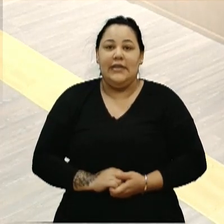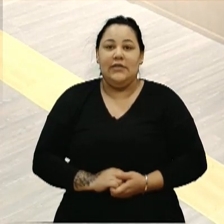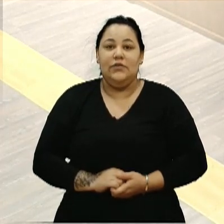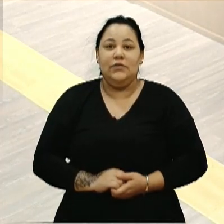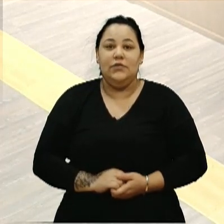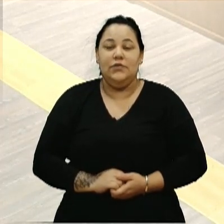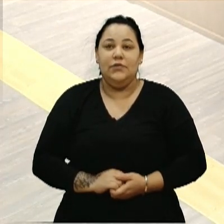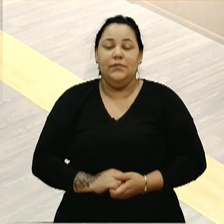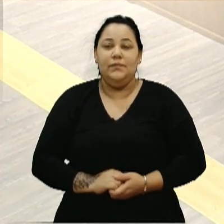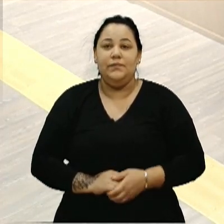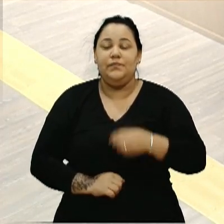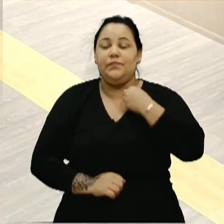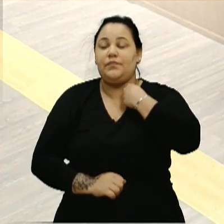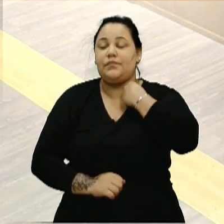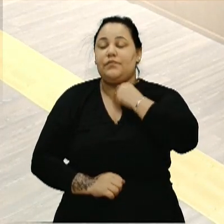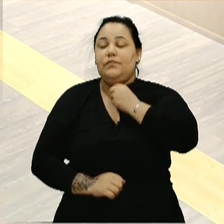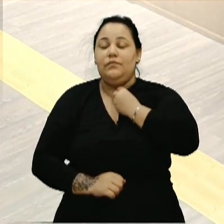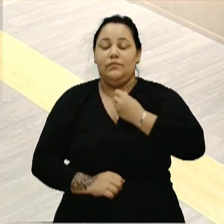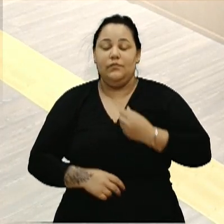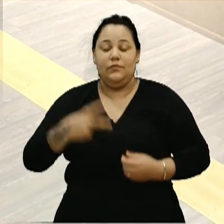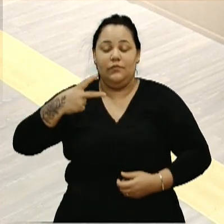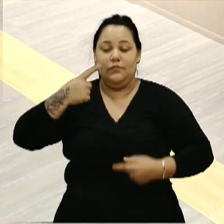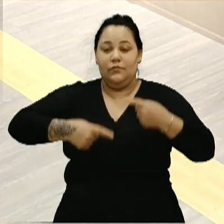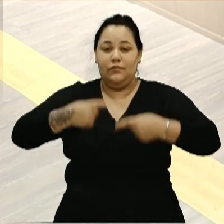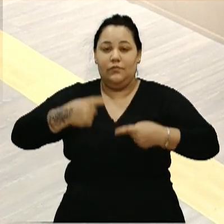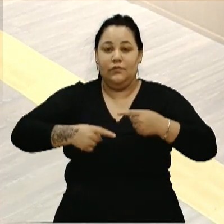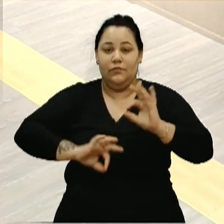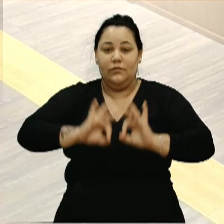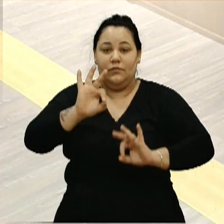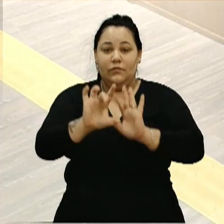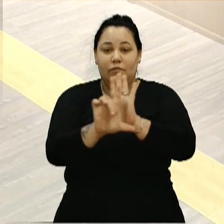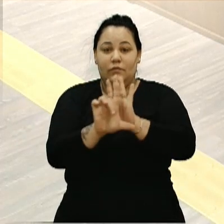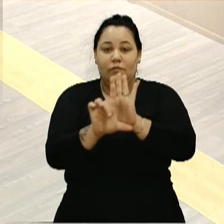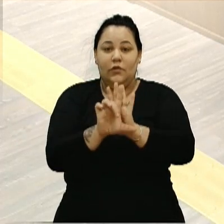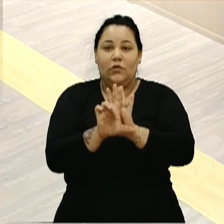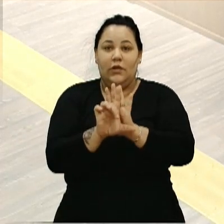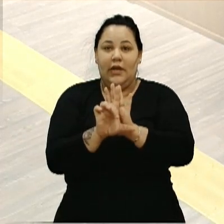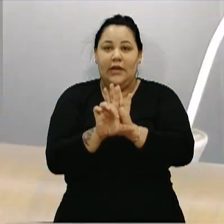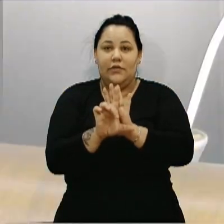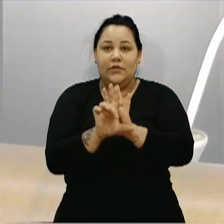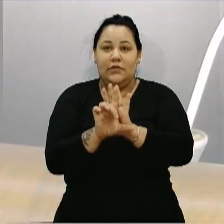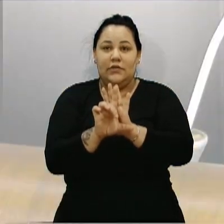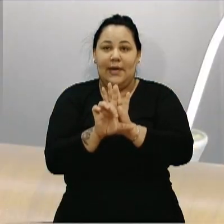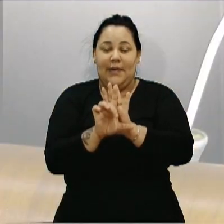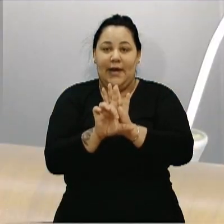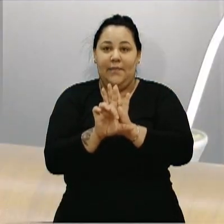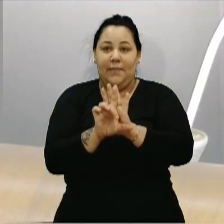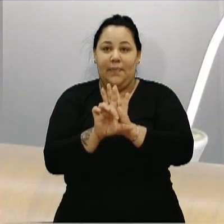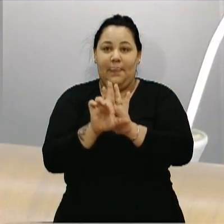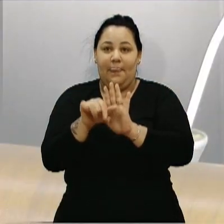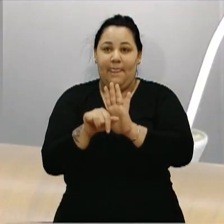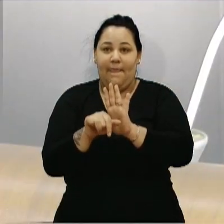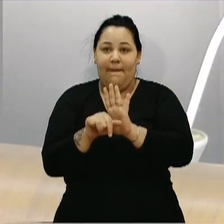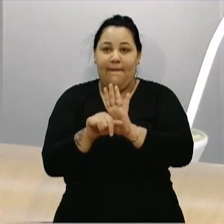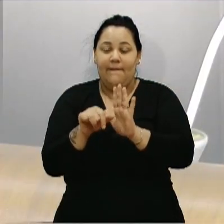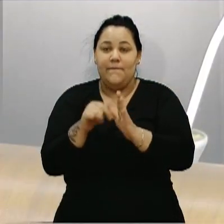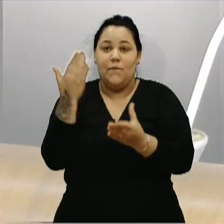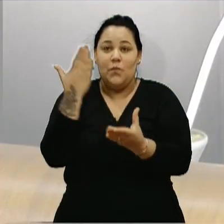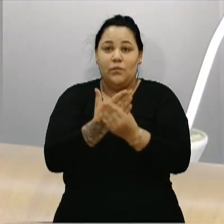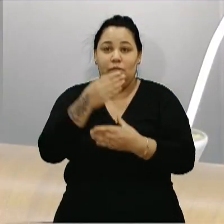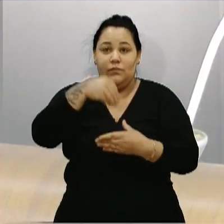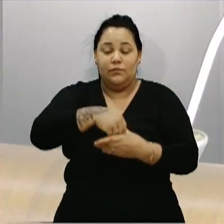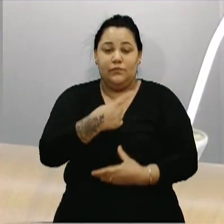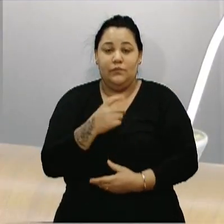Em segunda discussão e votação, o projeto de lei nº 82, barra 2024, contido no processo nº 103,